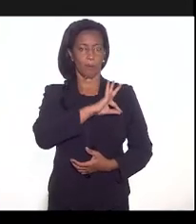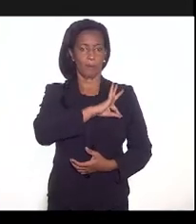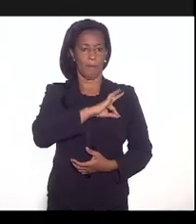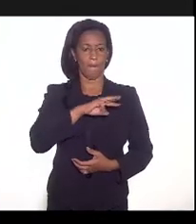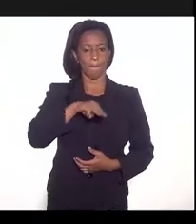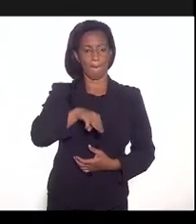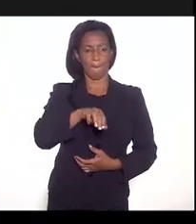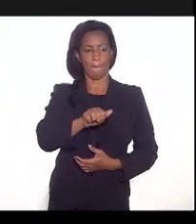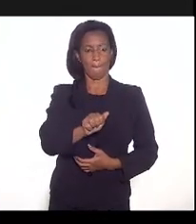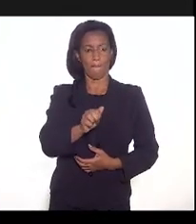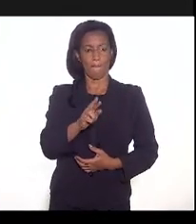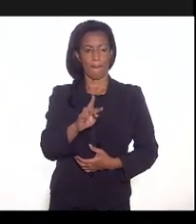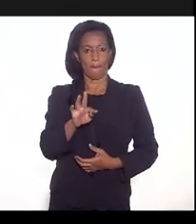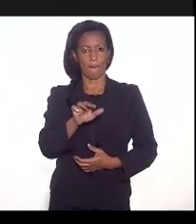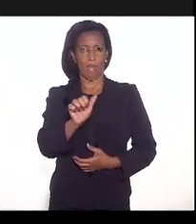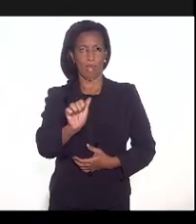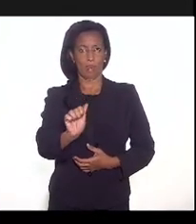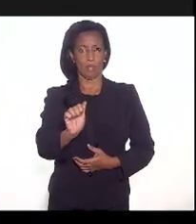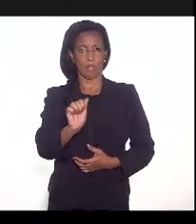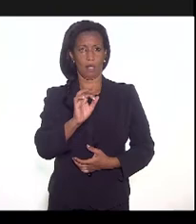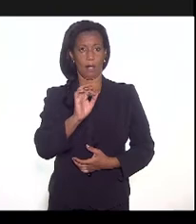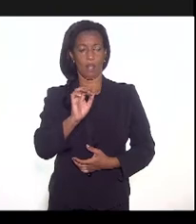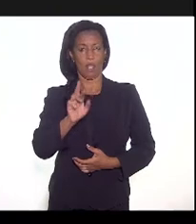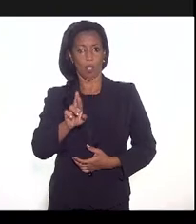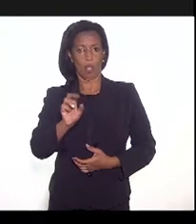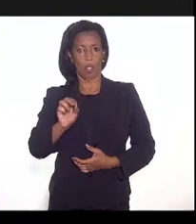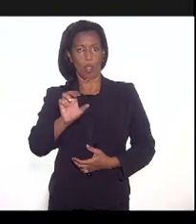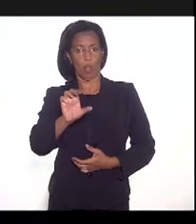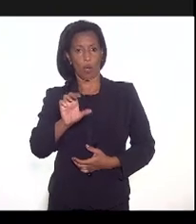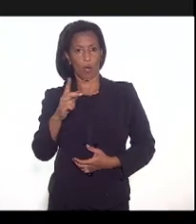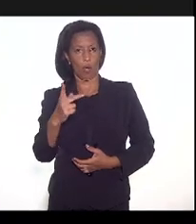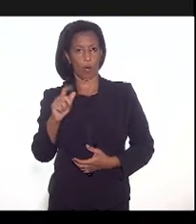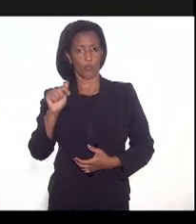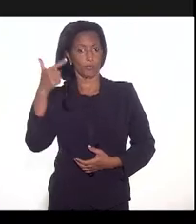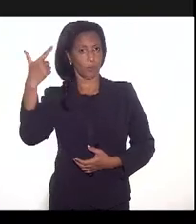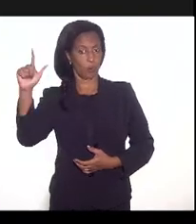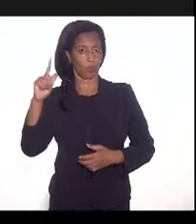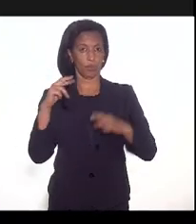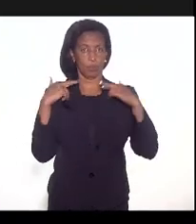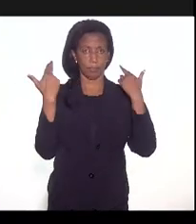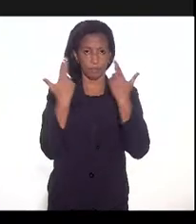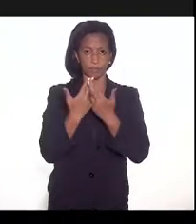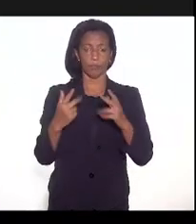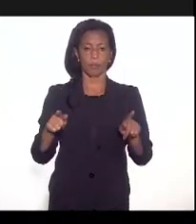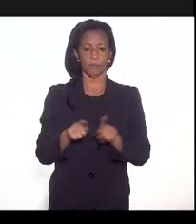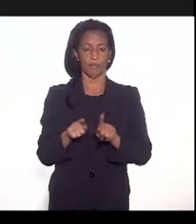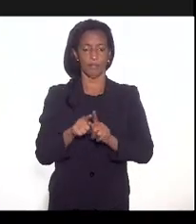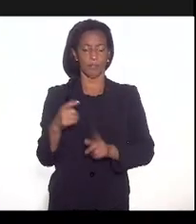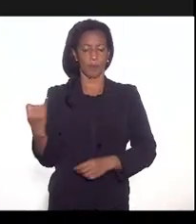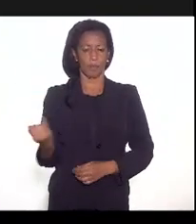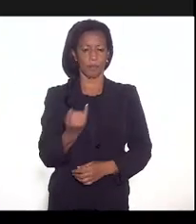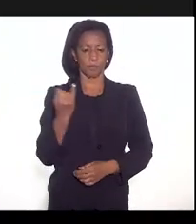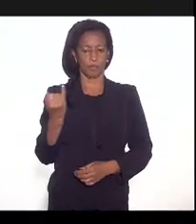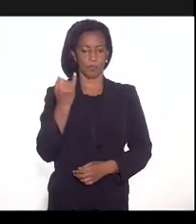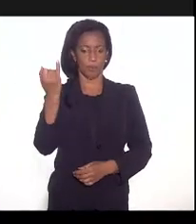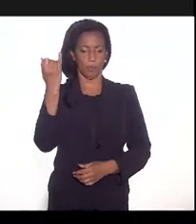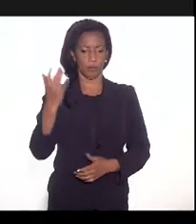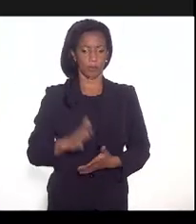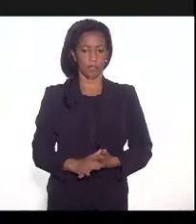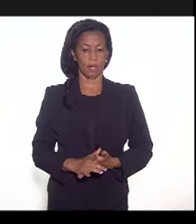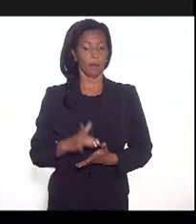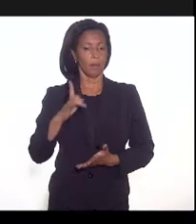participando de uma outra audiência pública também muito importante, mas tem aqui a sua